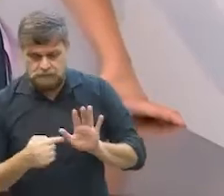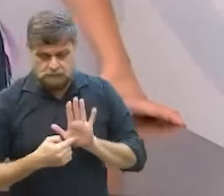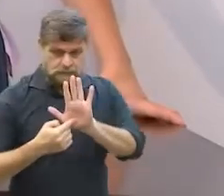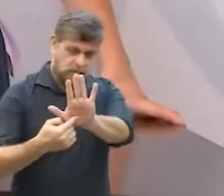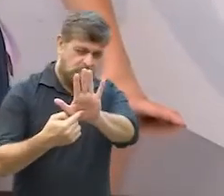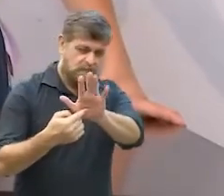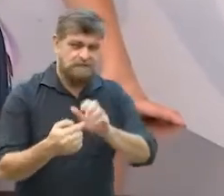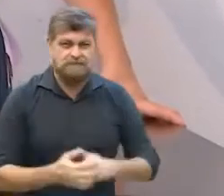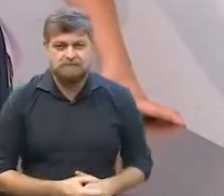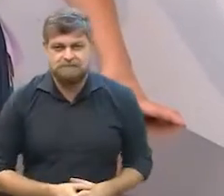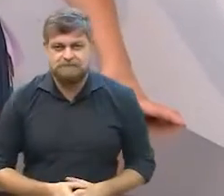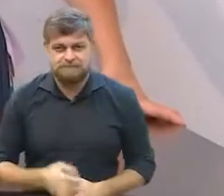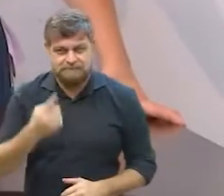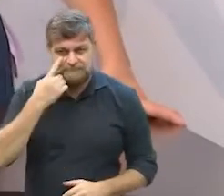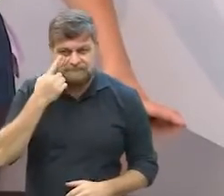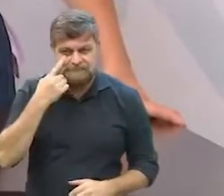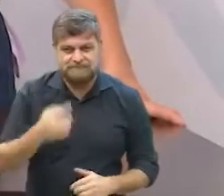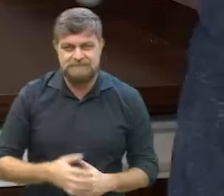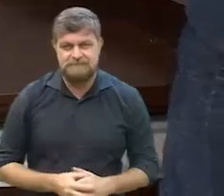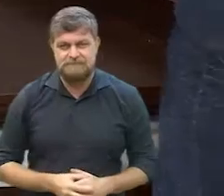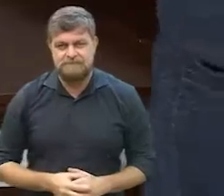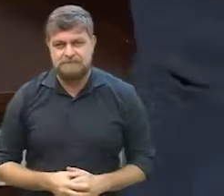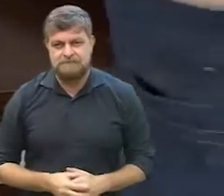mostrar para eles? vamos então olha aí